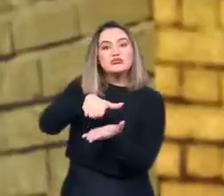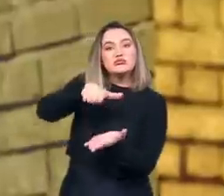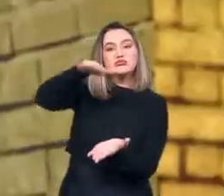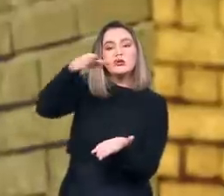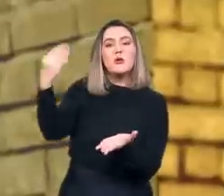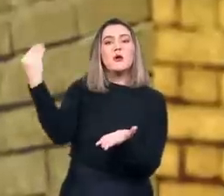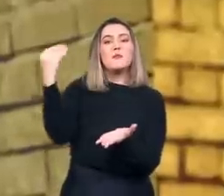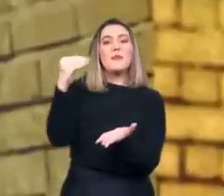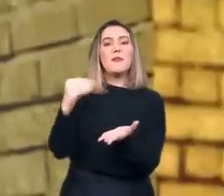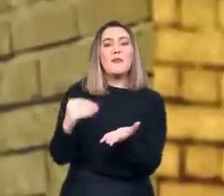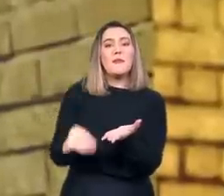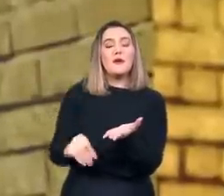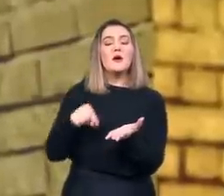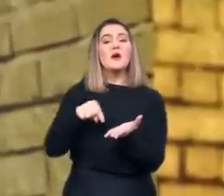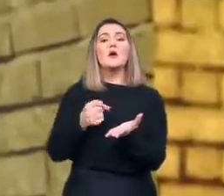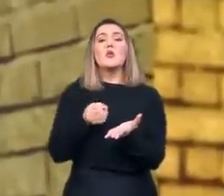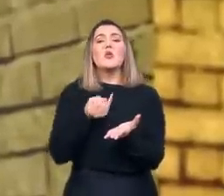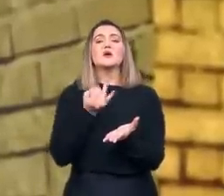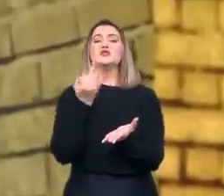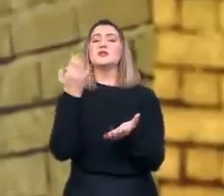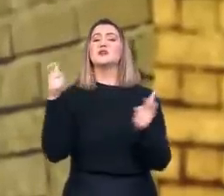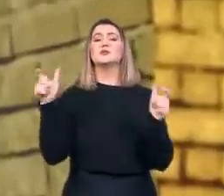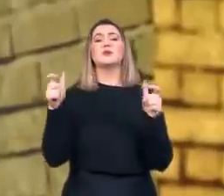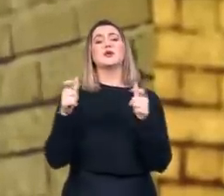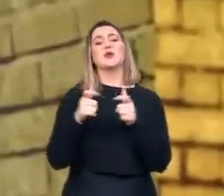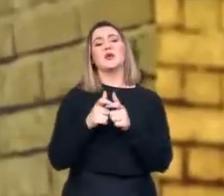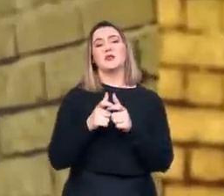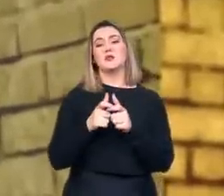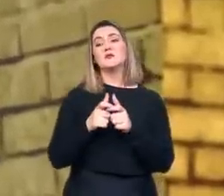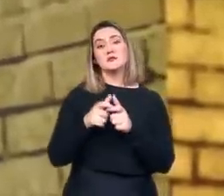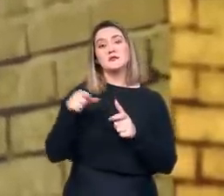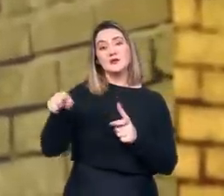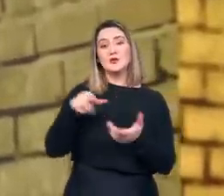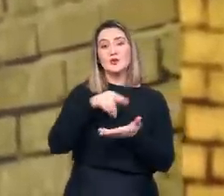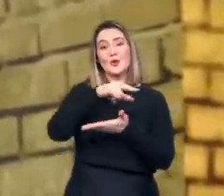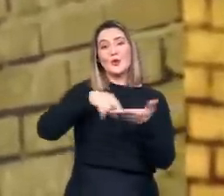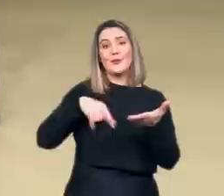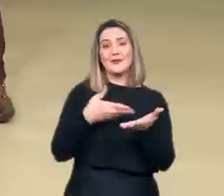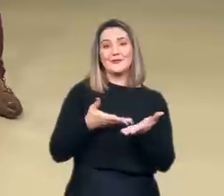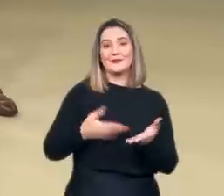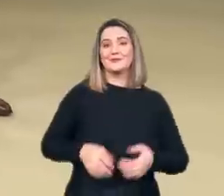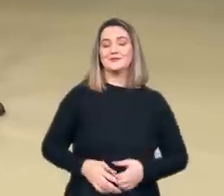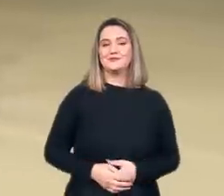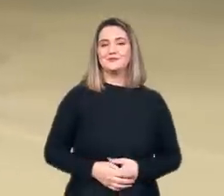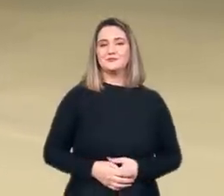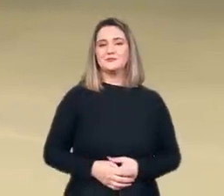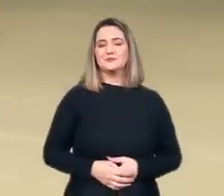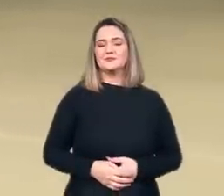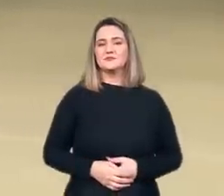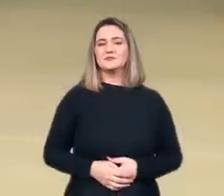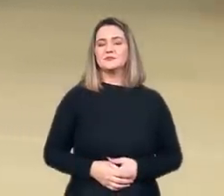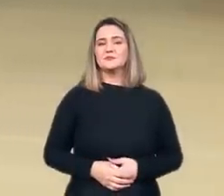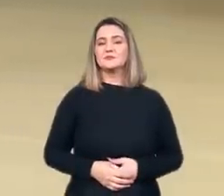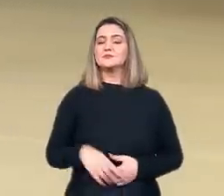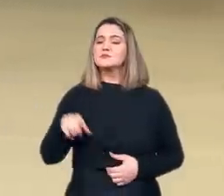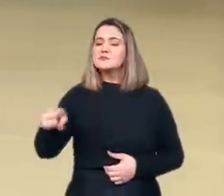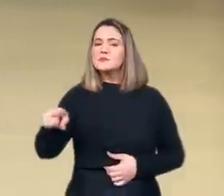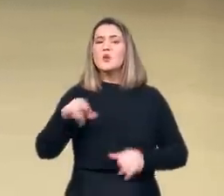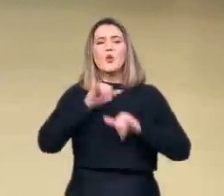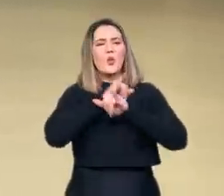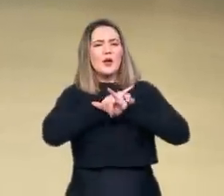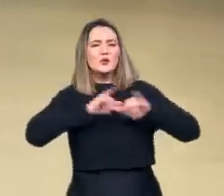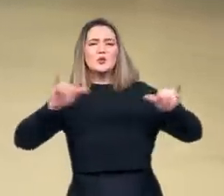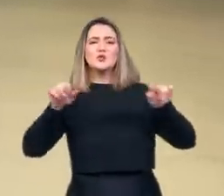pena de morte, era muito, muito pequeno. Esta foi a conclusão do documento. O anúncio também não deixou de dar uma